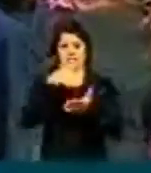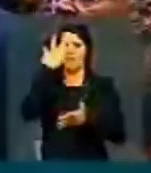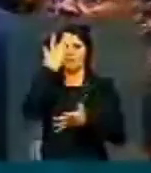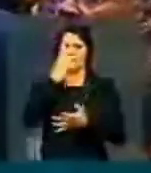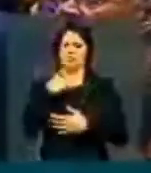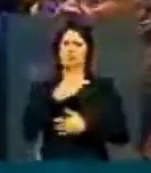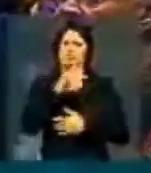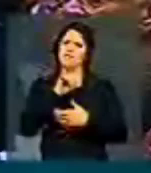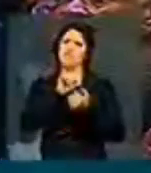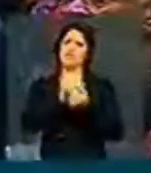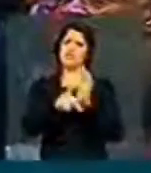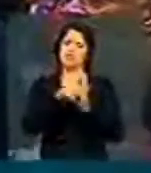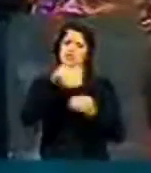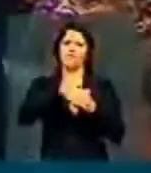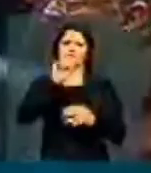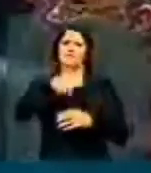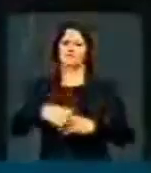nós vamos acompanhar com o voto sim.